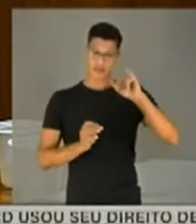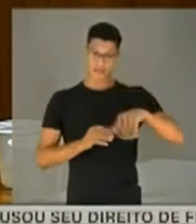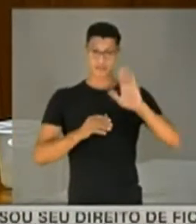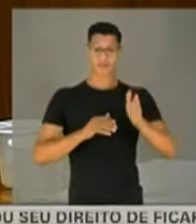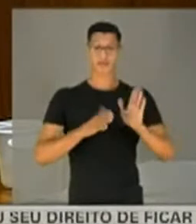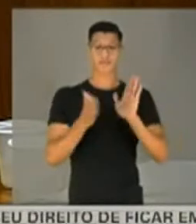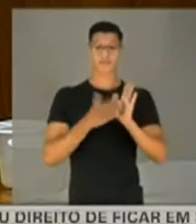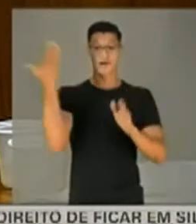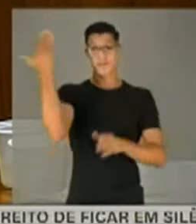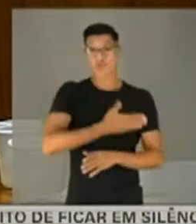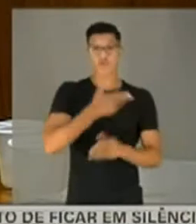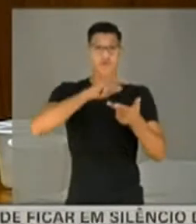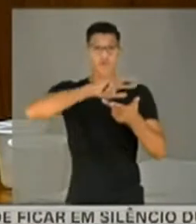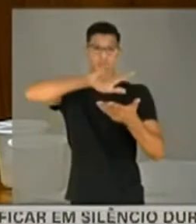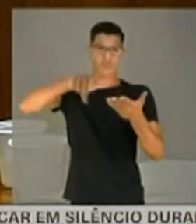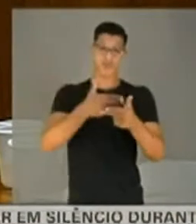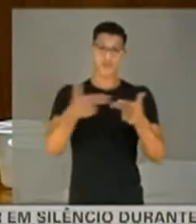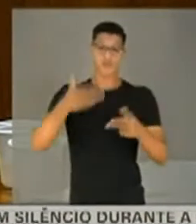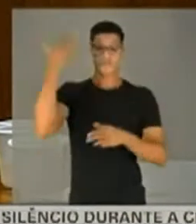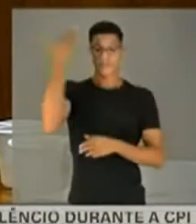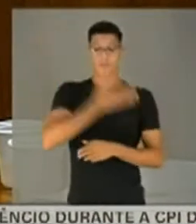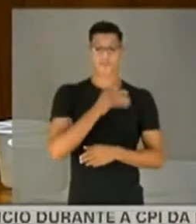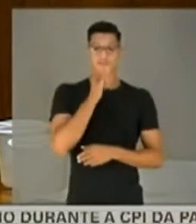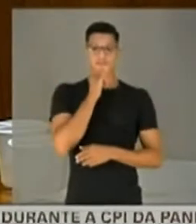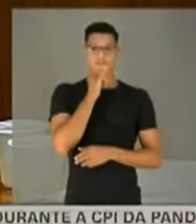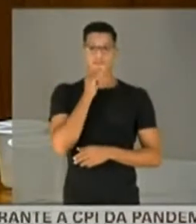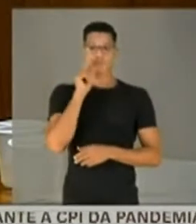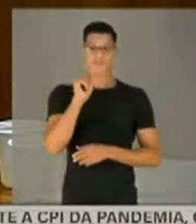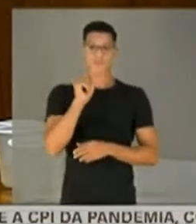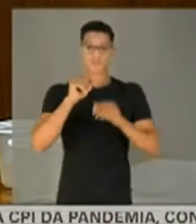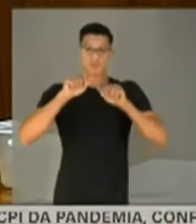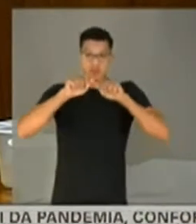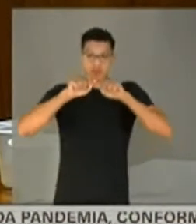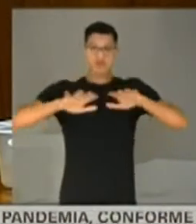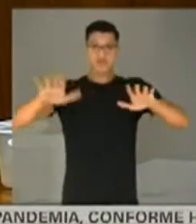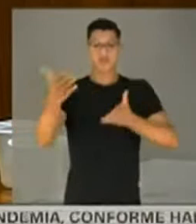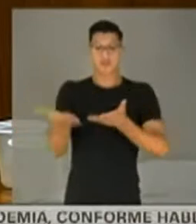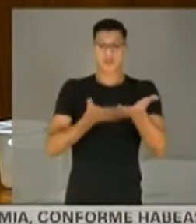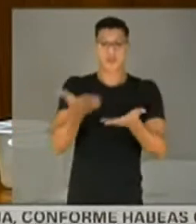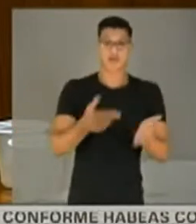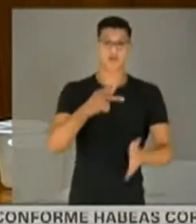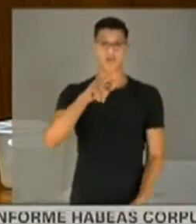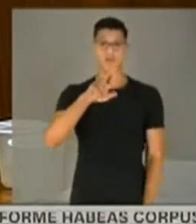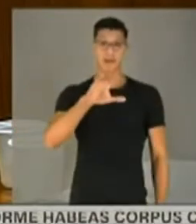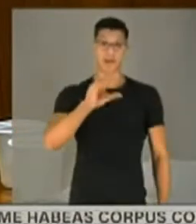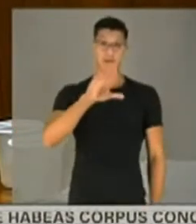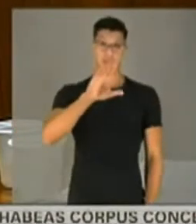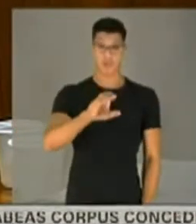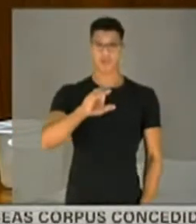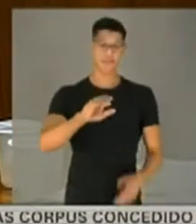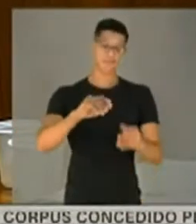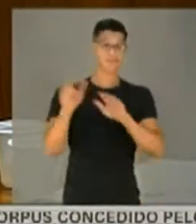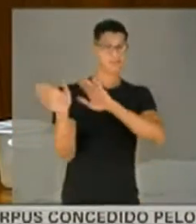ela já aprovou muitas coisas. Ela aprovou, por exemplo, a difusão de tratamento precoce. Negou